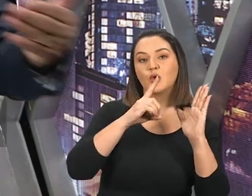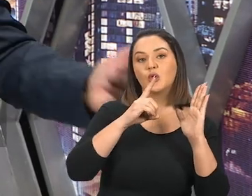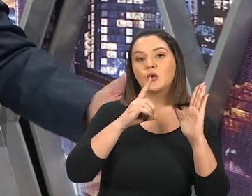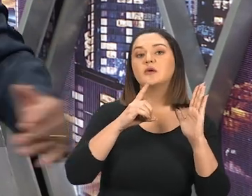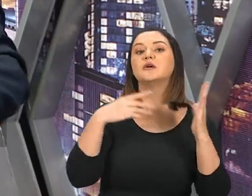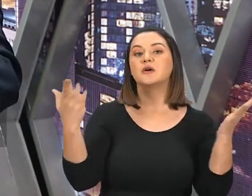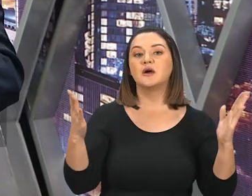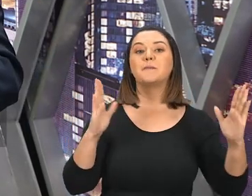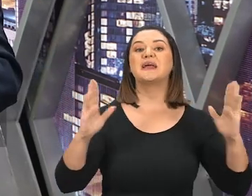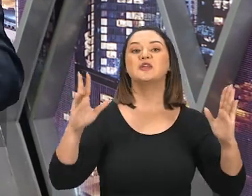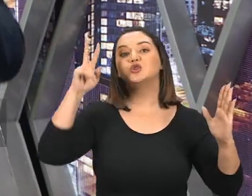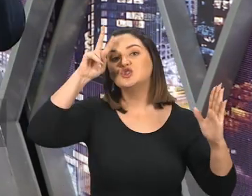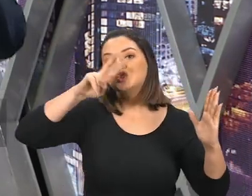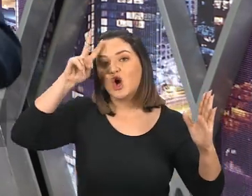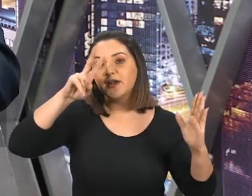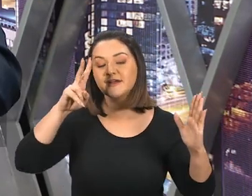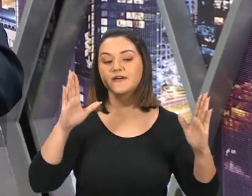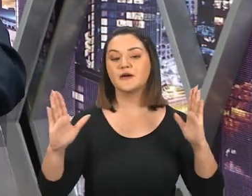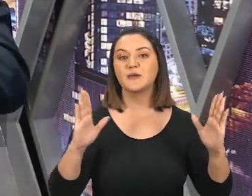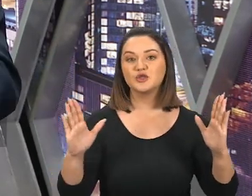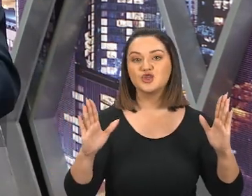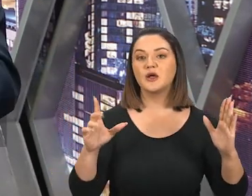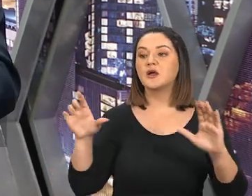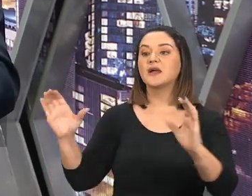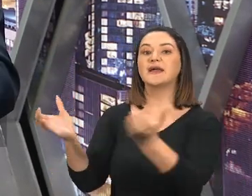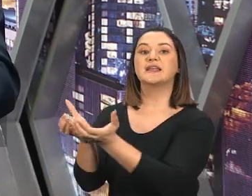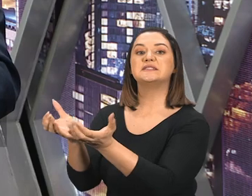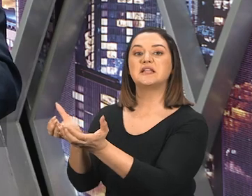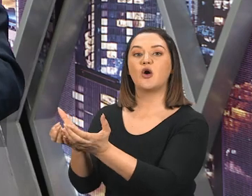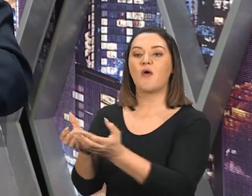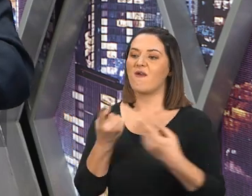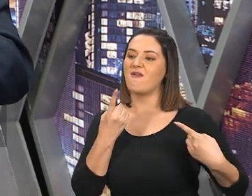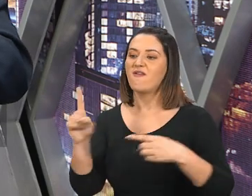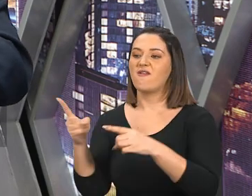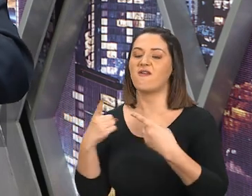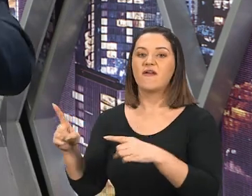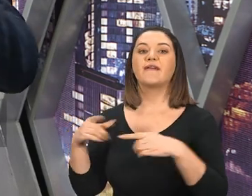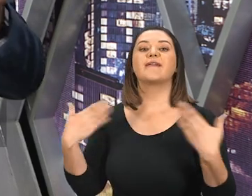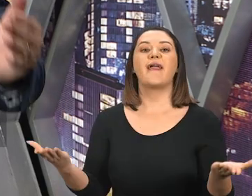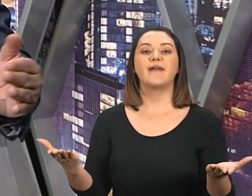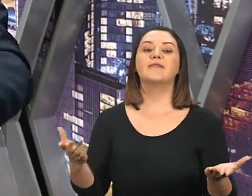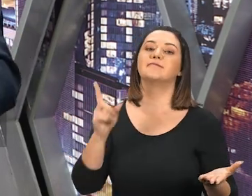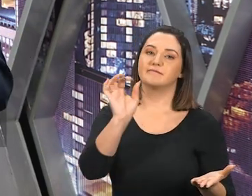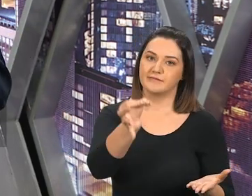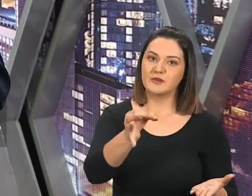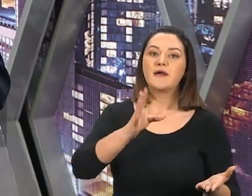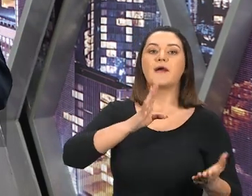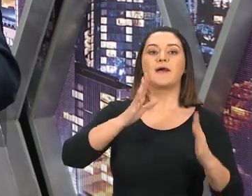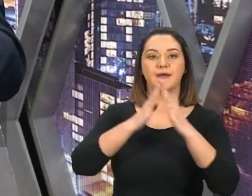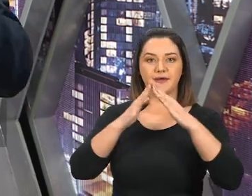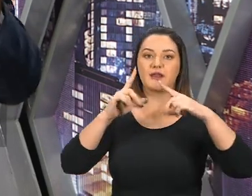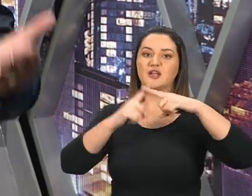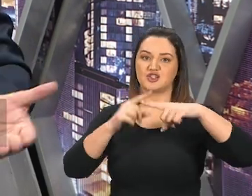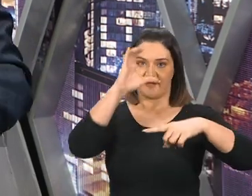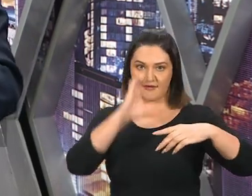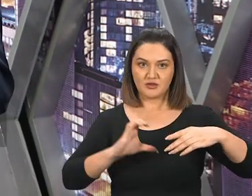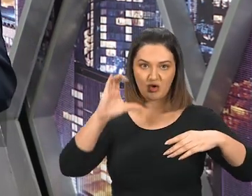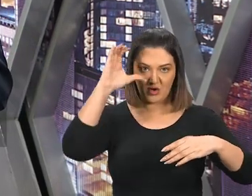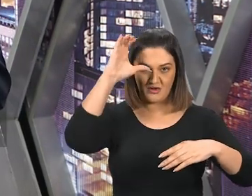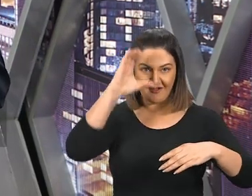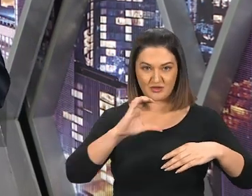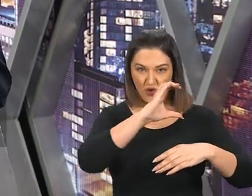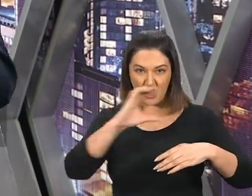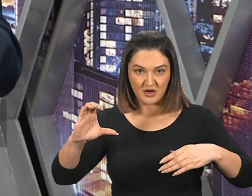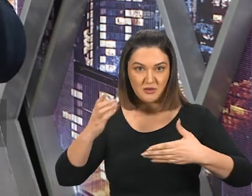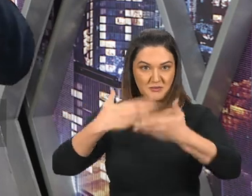Durante a Idade Média, Foi esse sistema que, Criou a tal da inquisição, Das indulgências,